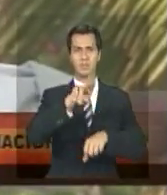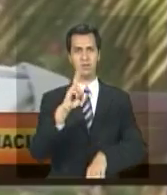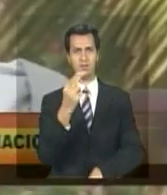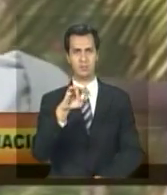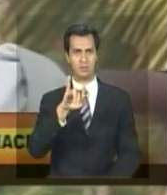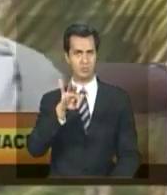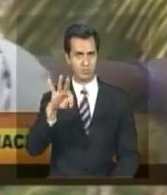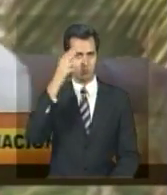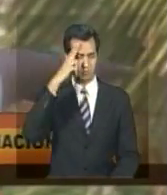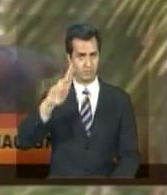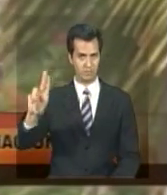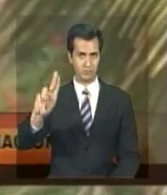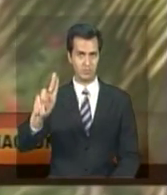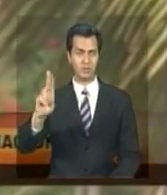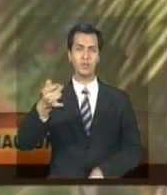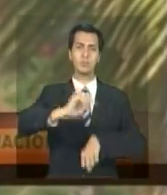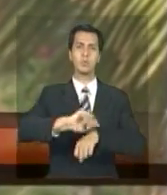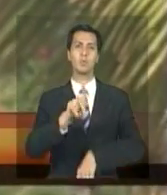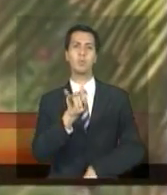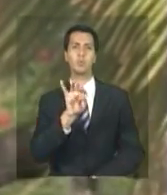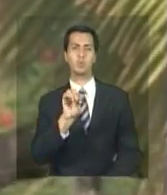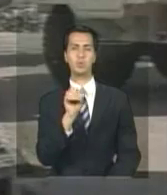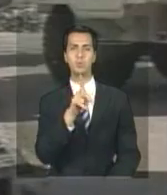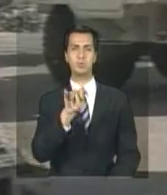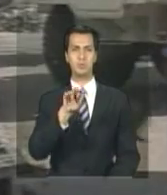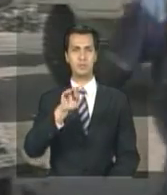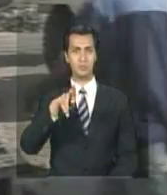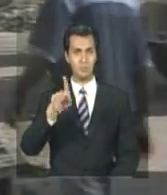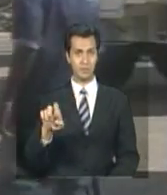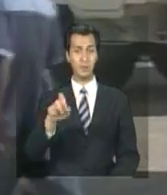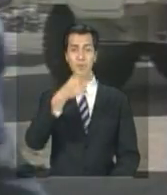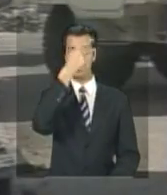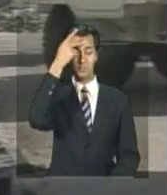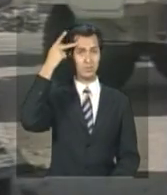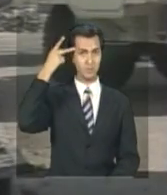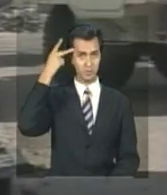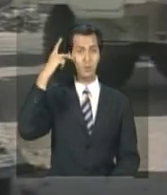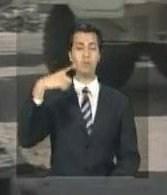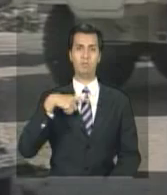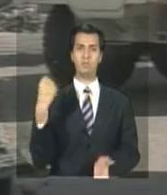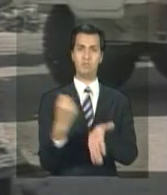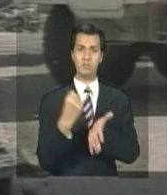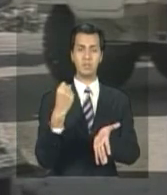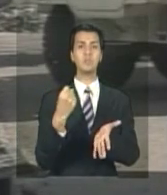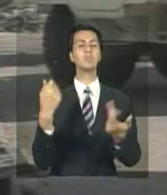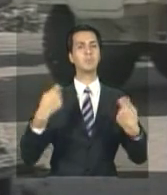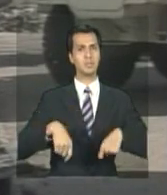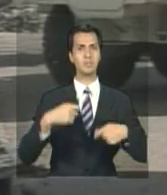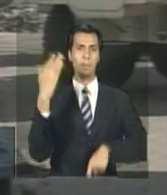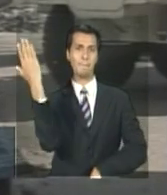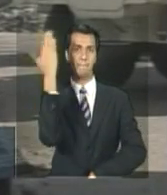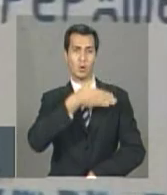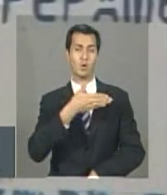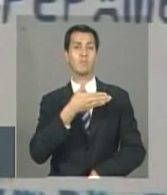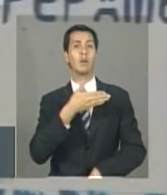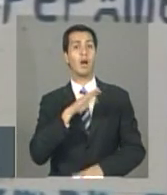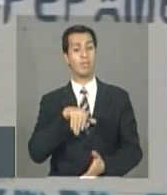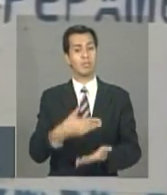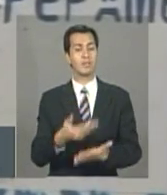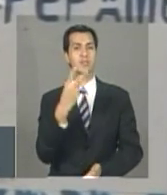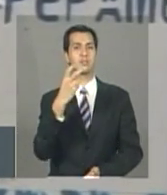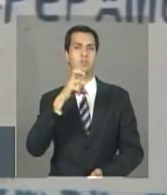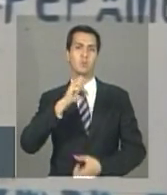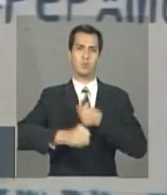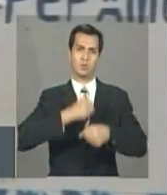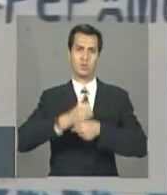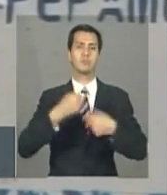Os cidadãos que receberem visto terão um prazo de cinco anos para comprovar alguma atividade regular. Além